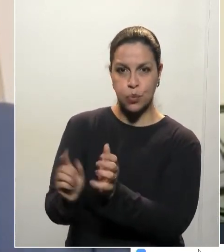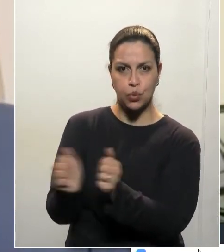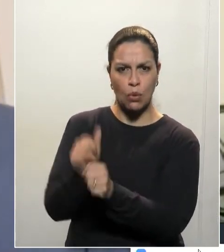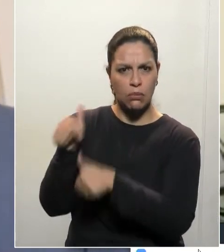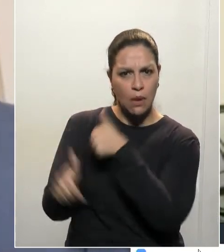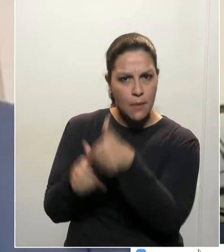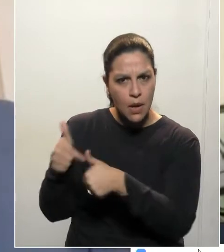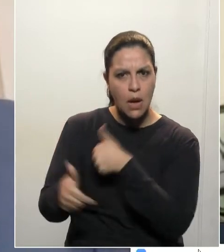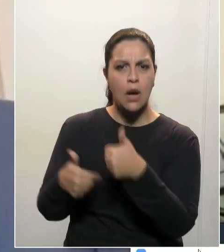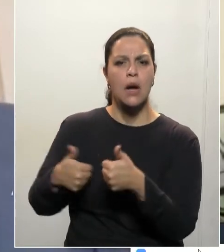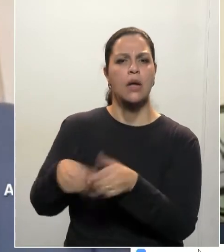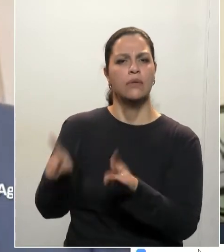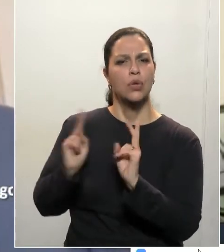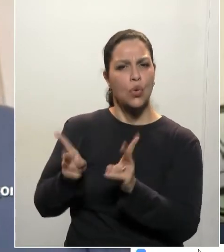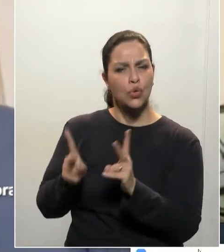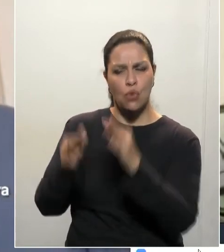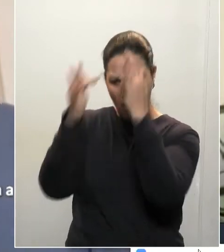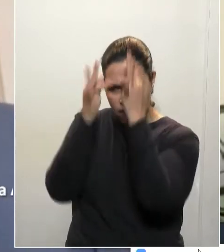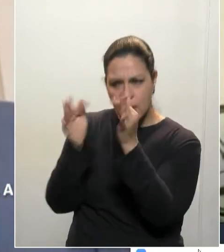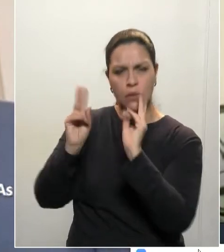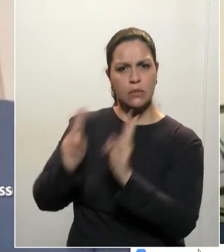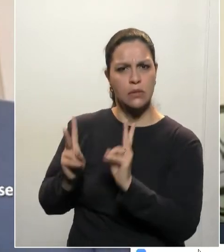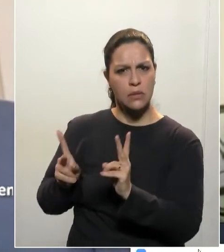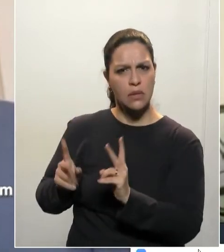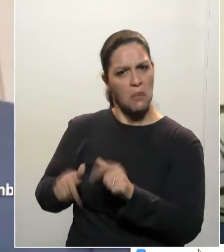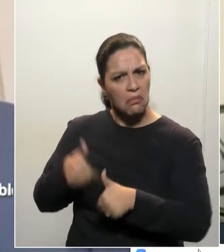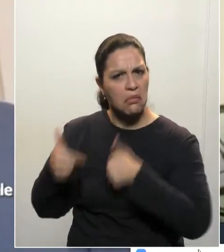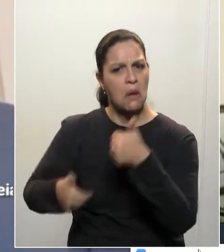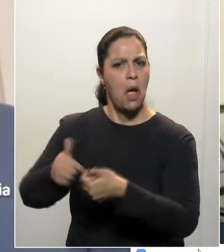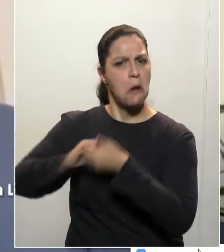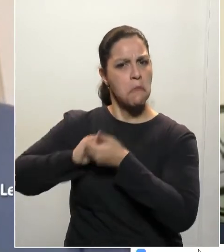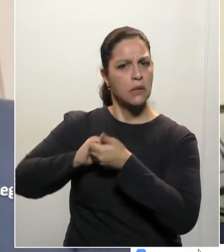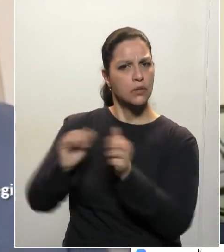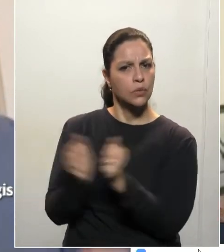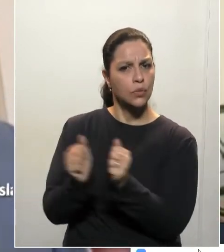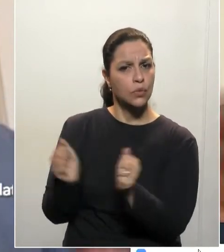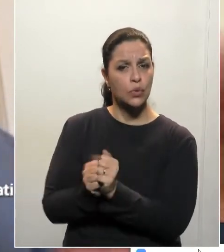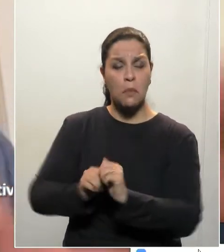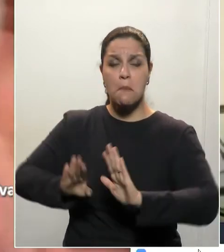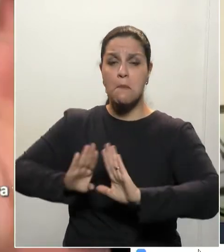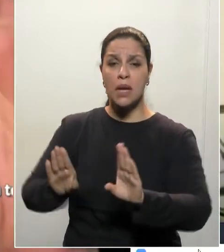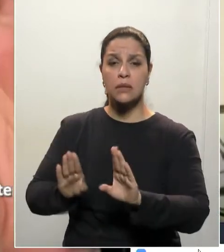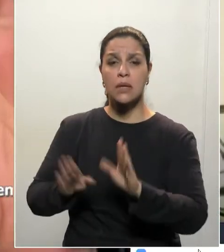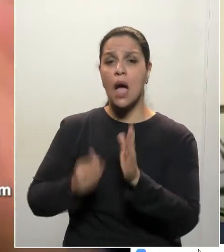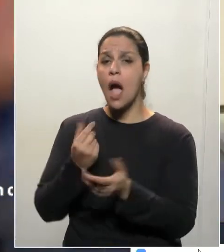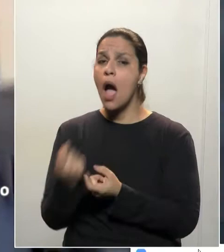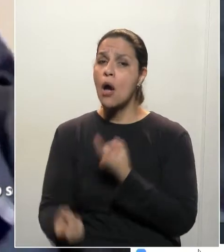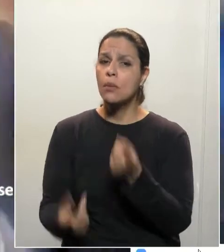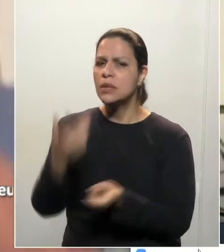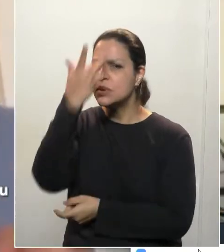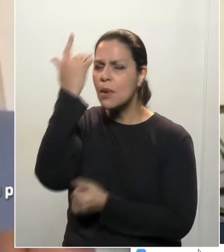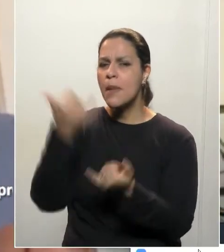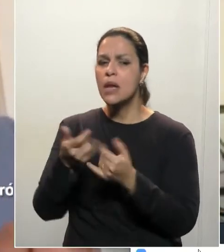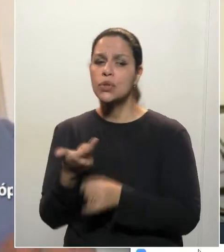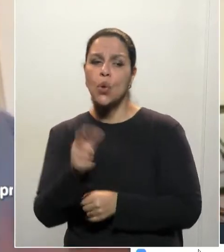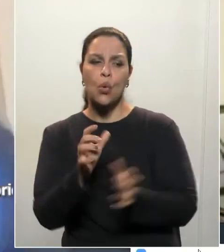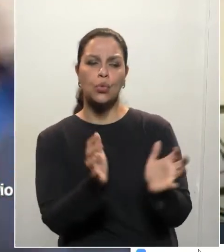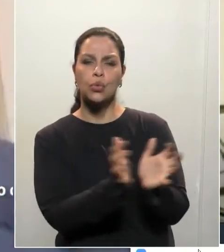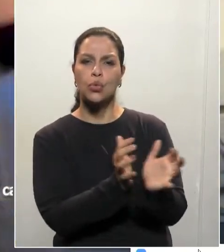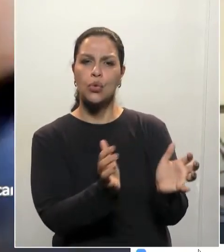trabalha, você mantém a sua lealdade, você mantém a sua parceria. Mas, de repente, aquele que está num outro grupo